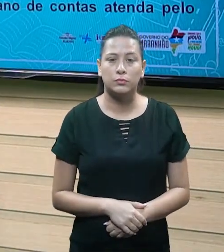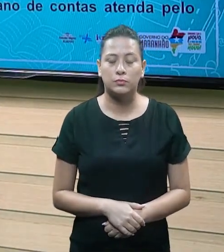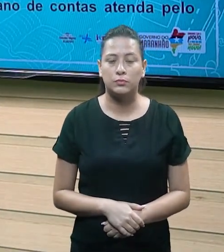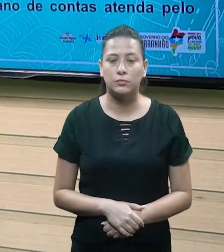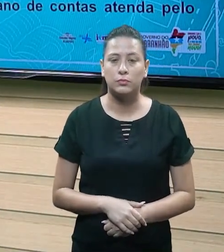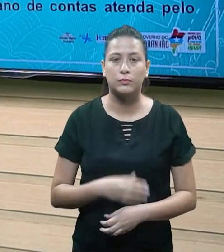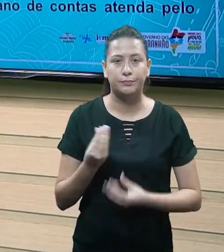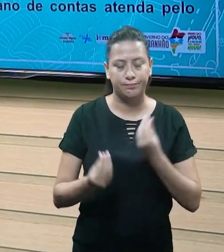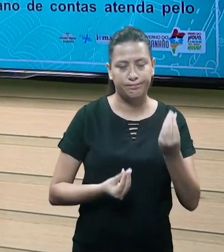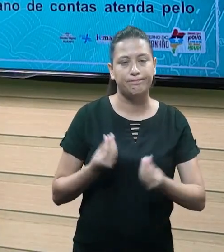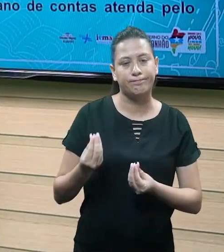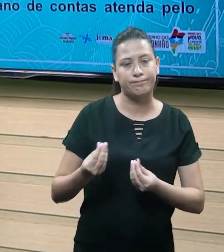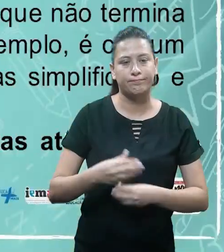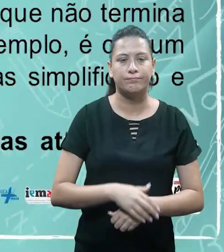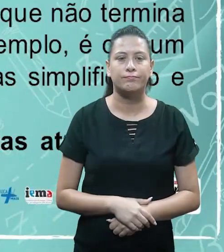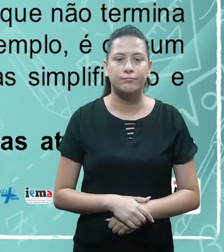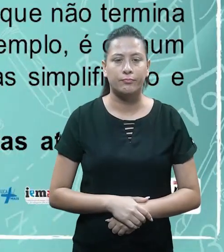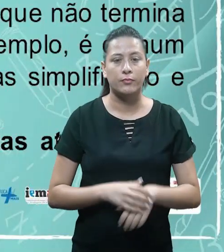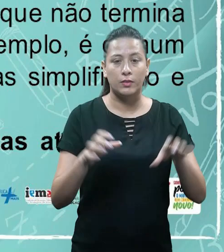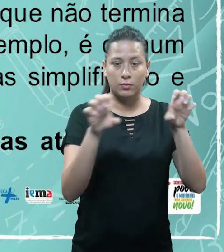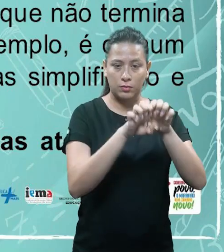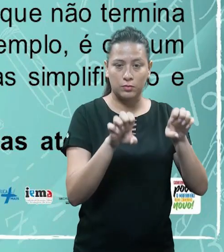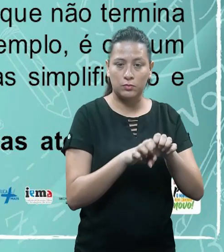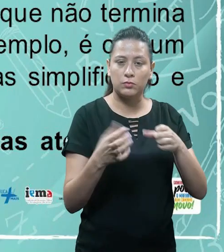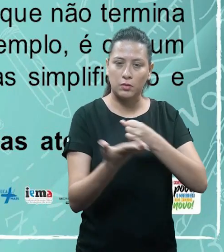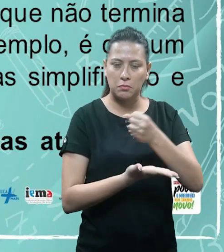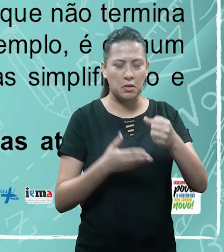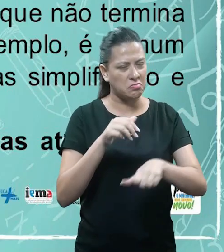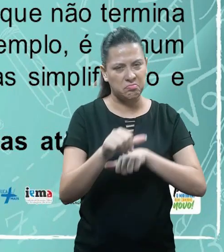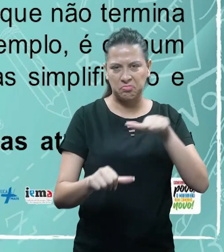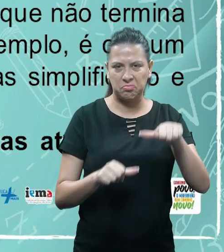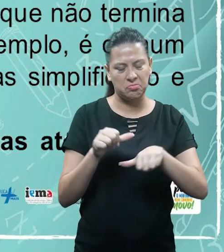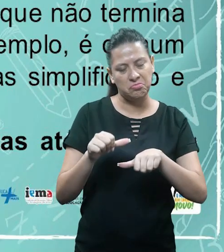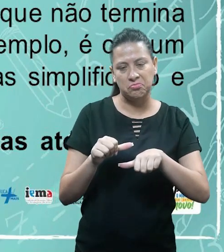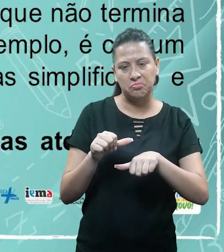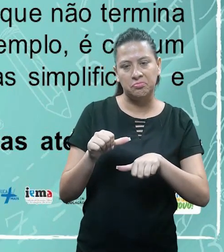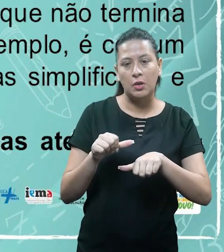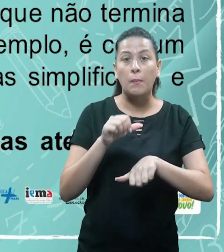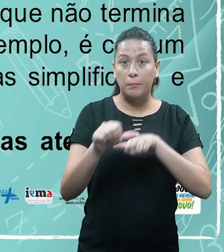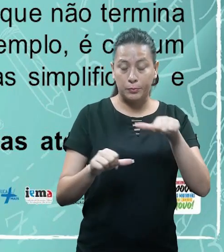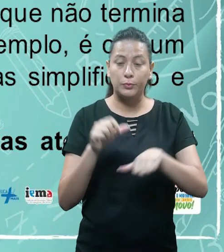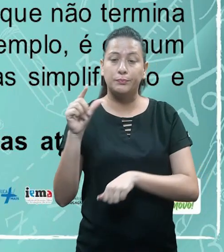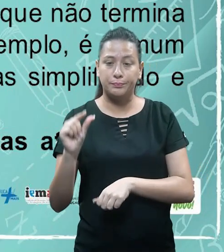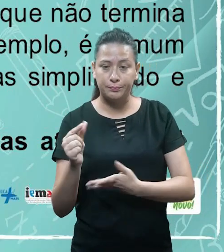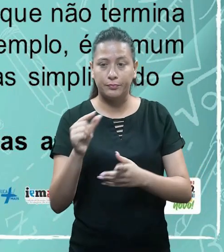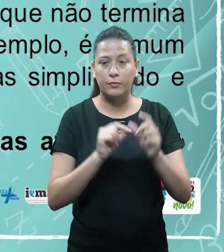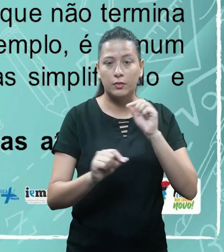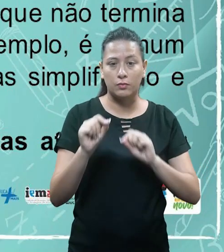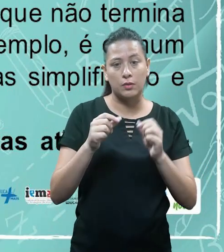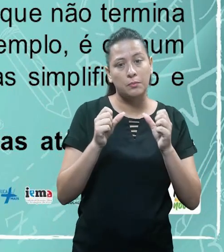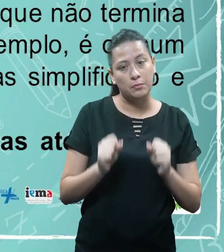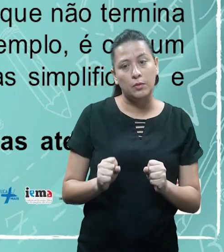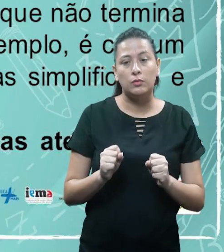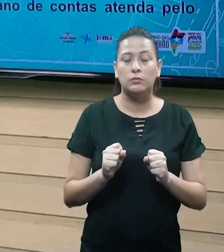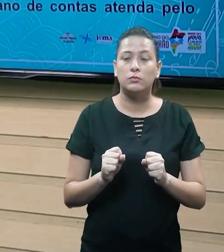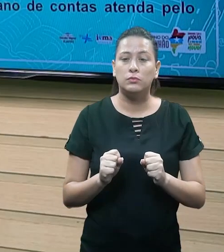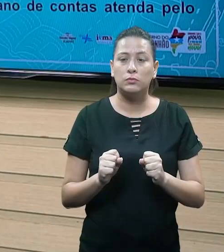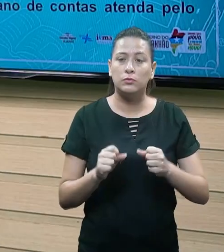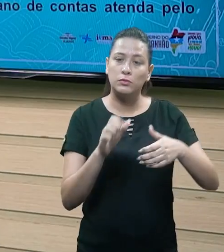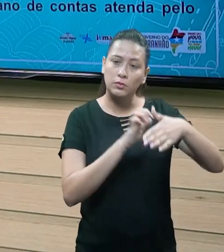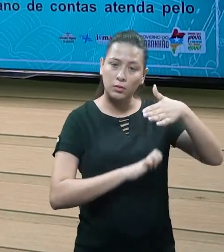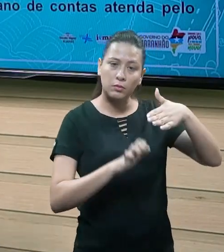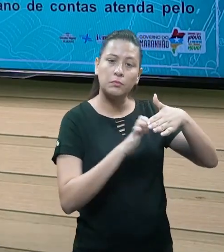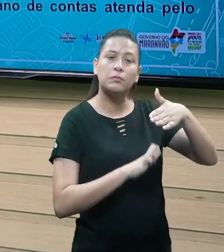ferramenta, ser utilizada na empresa. Então, ó, embora a estrutura base não varie muito, a modelagem pode ser personalizada por empresa,